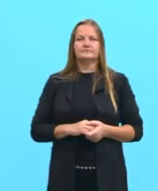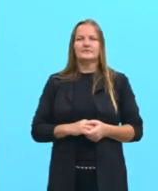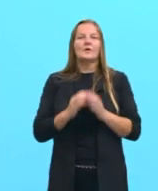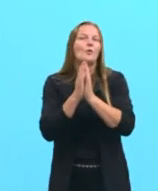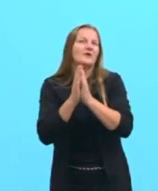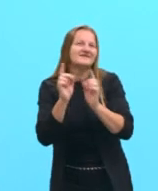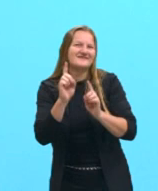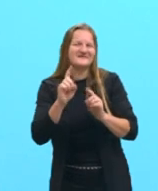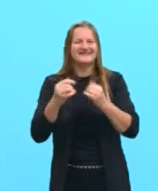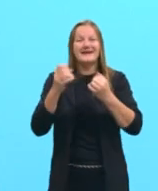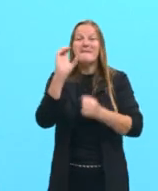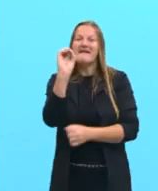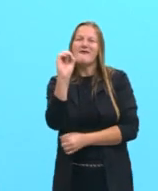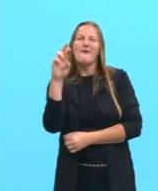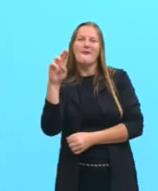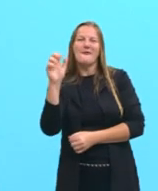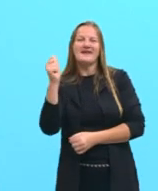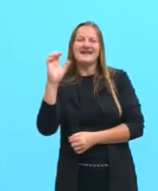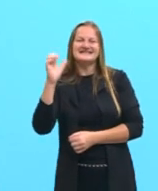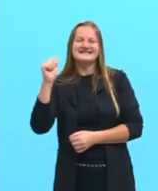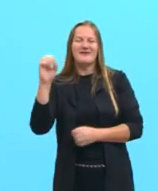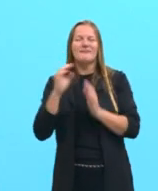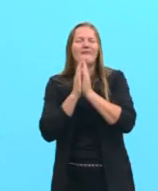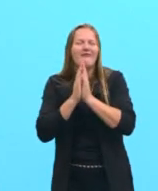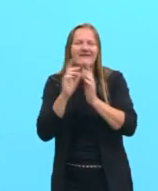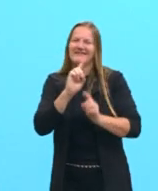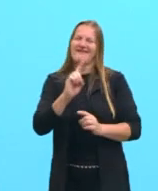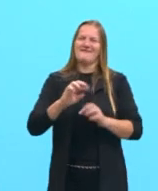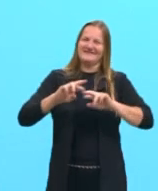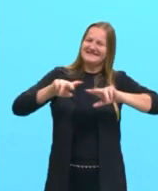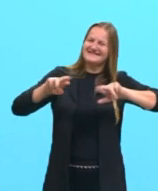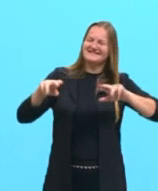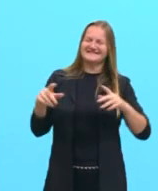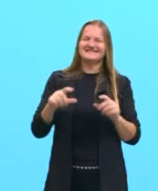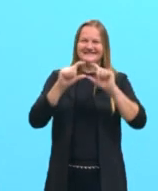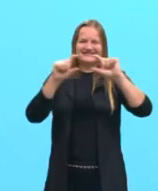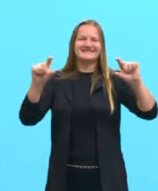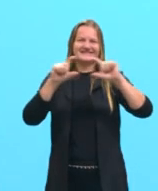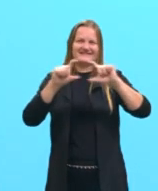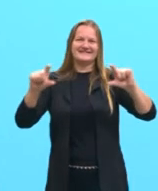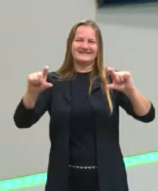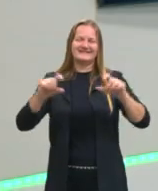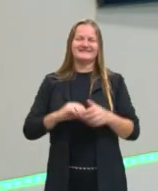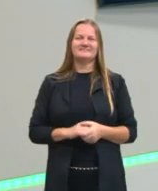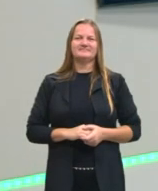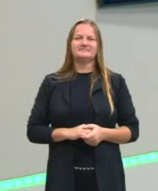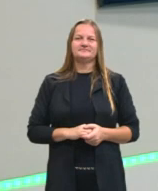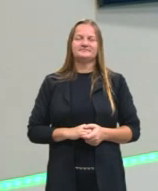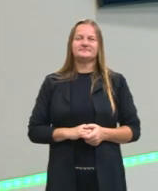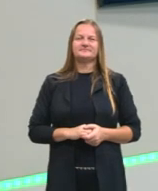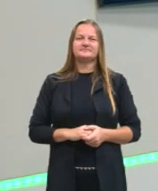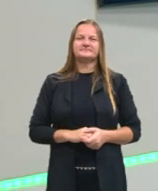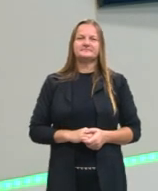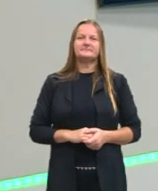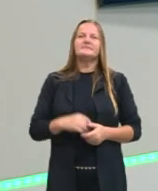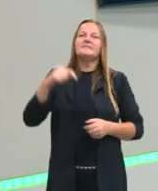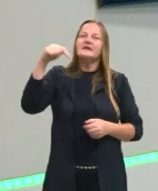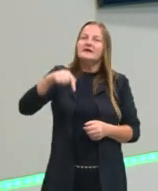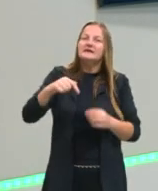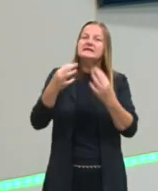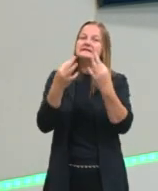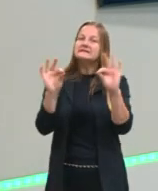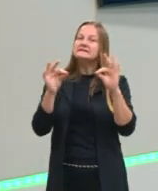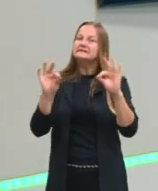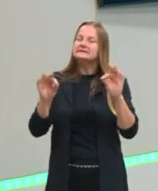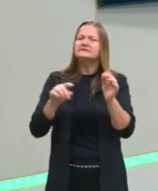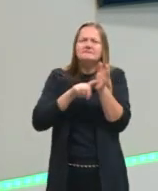tipo Pai Nosso, é oração de frase. gente também vai falar sobre isso mais adiante. Então, aqui na sintaxe